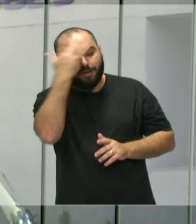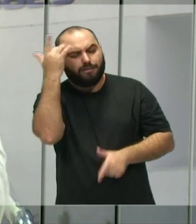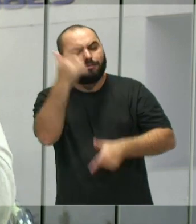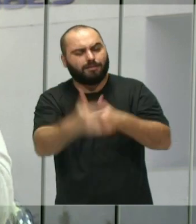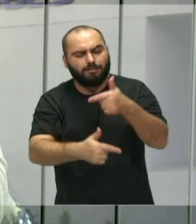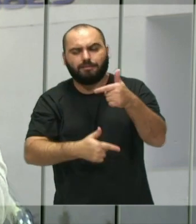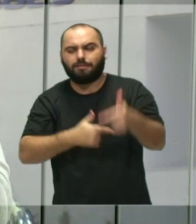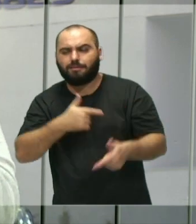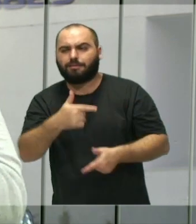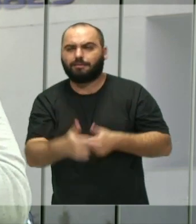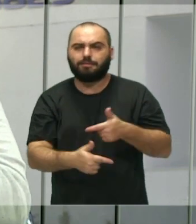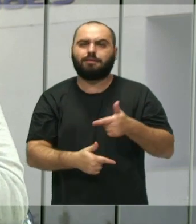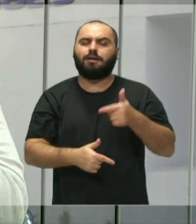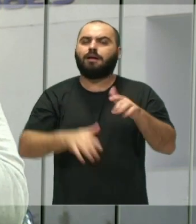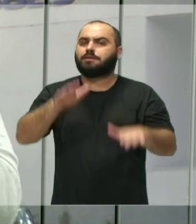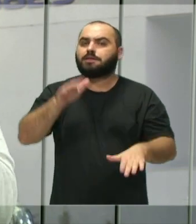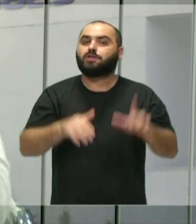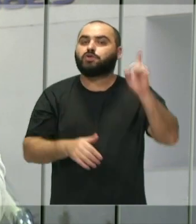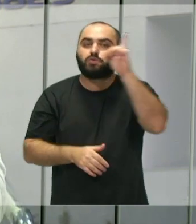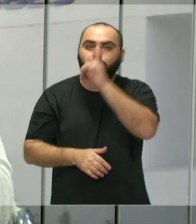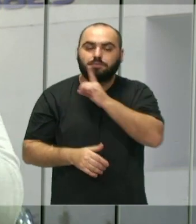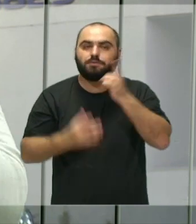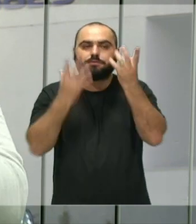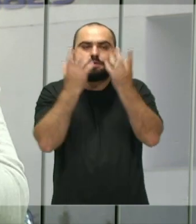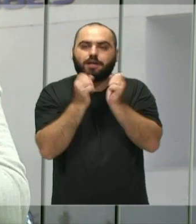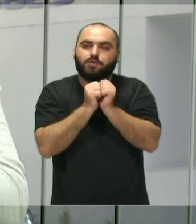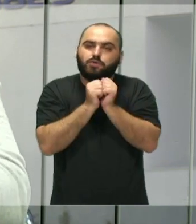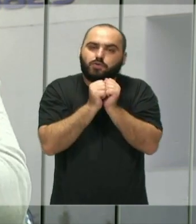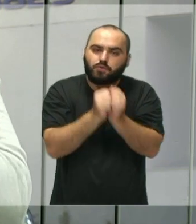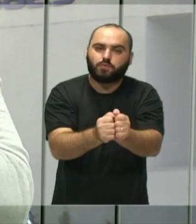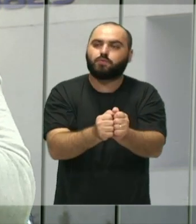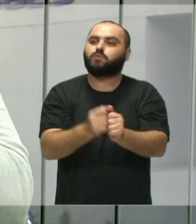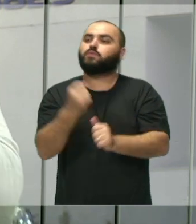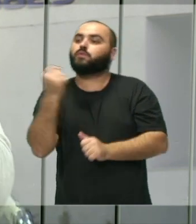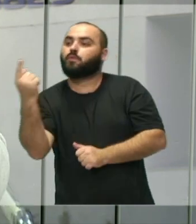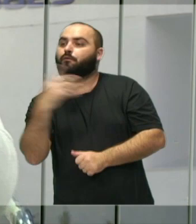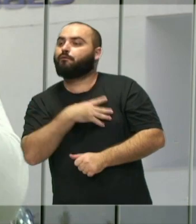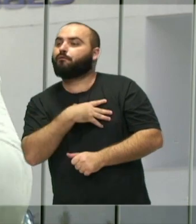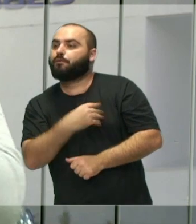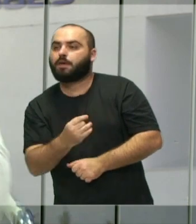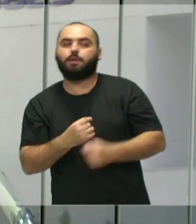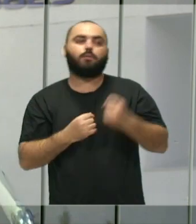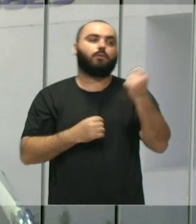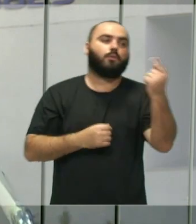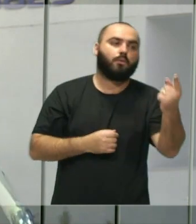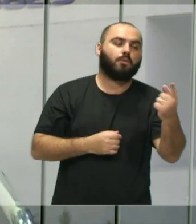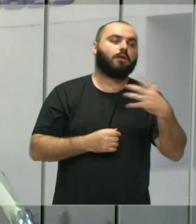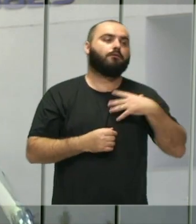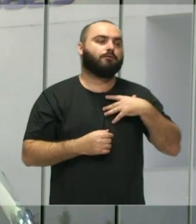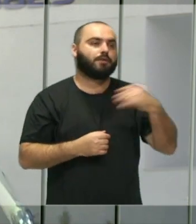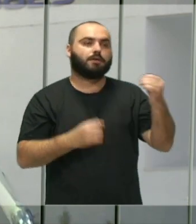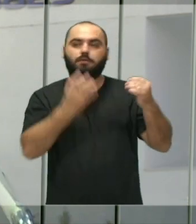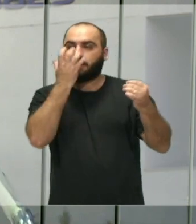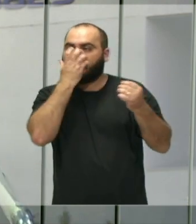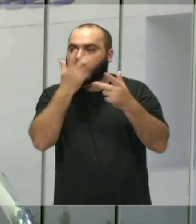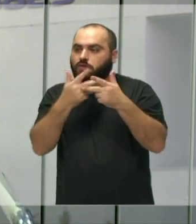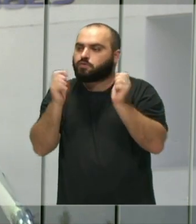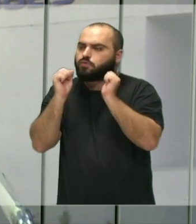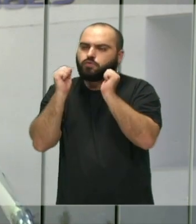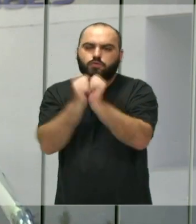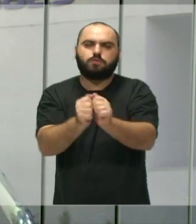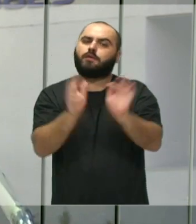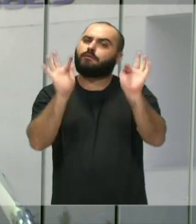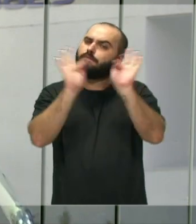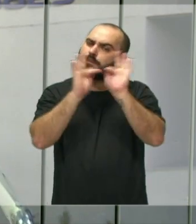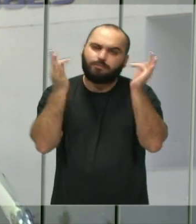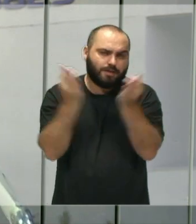inteiro. E é no domingo que elas querem estar presentes. Algumas têm filhos, algumas não têm, algumas querem os filhos e os cachorros juntos. Então, é família,